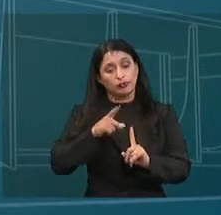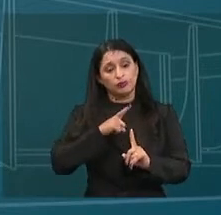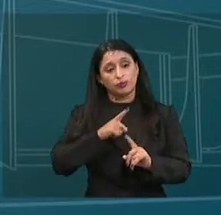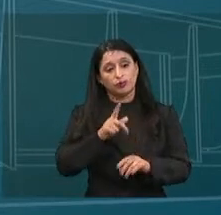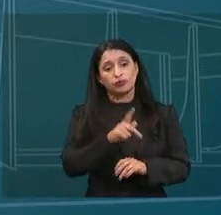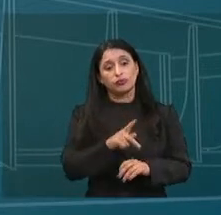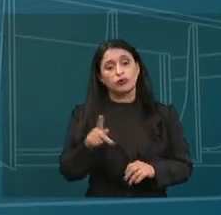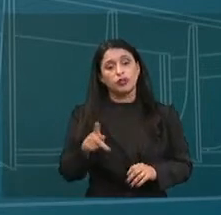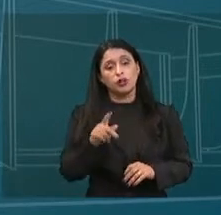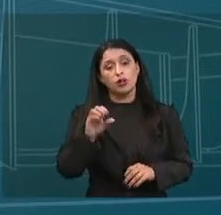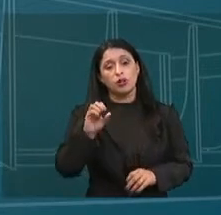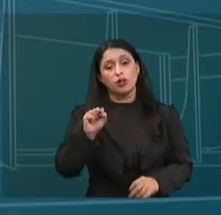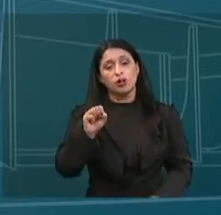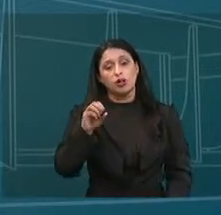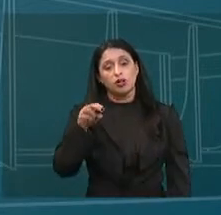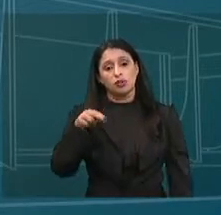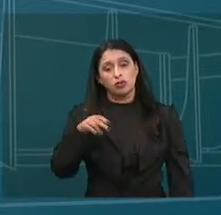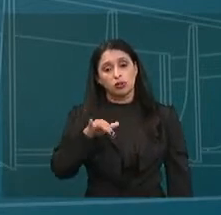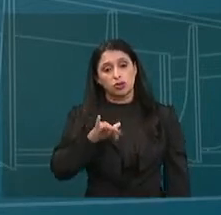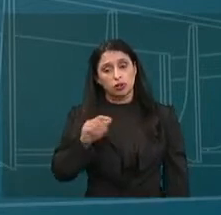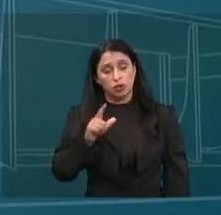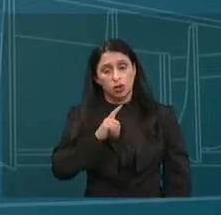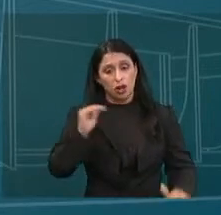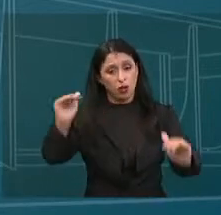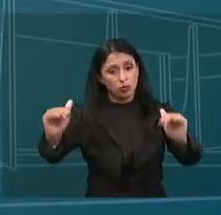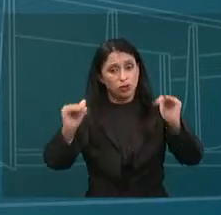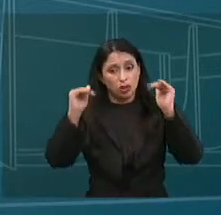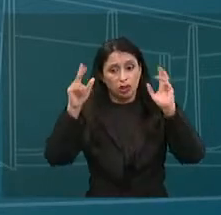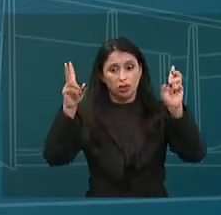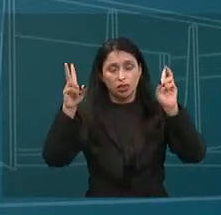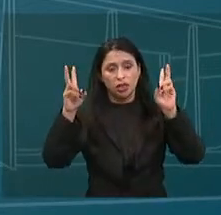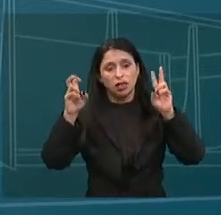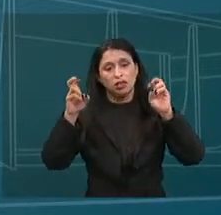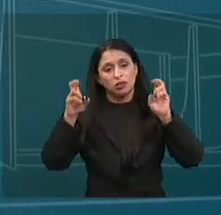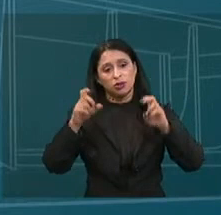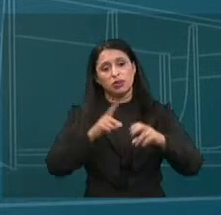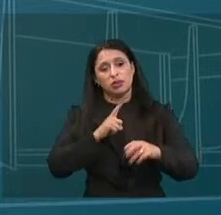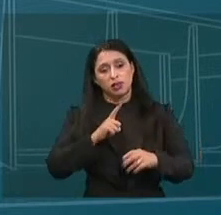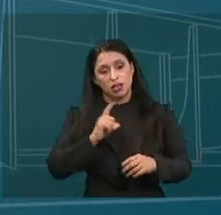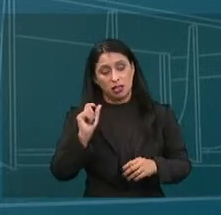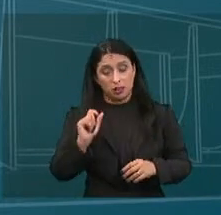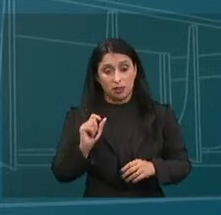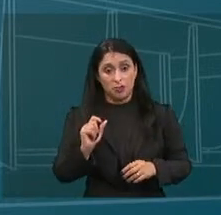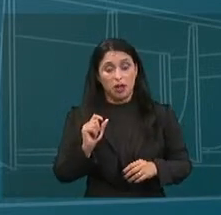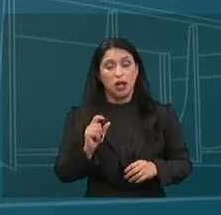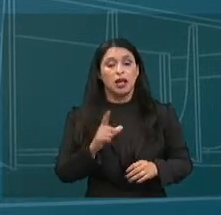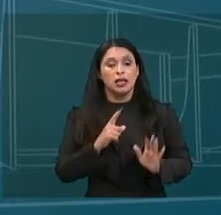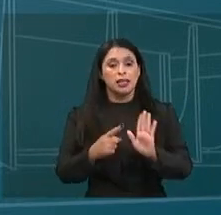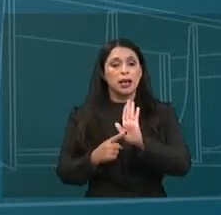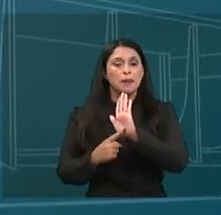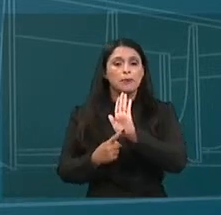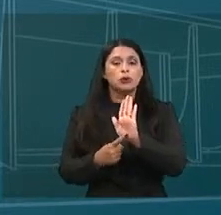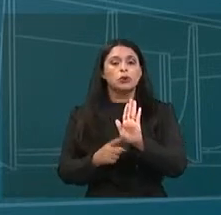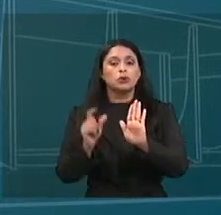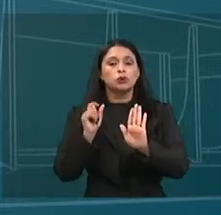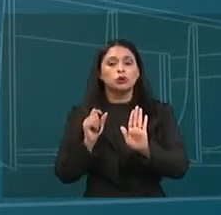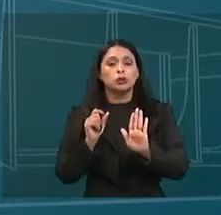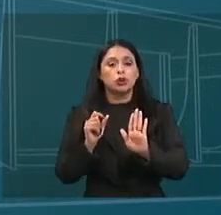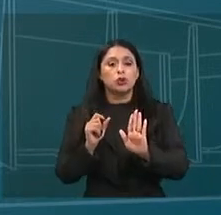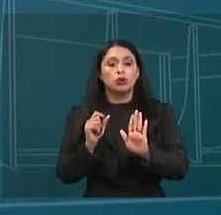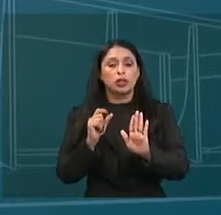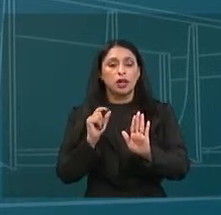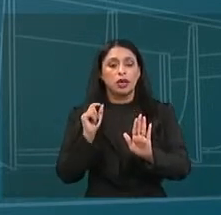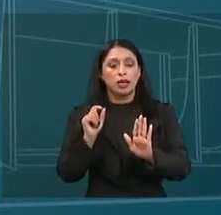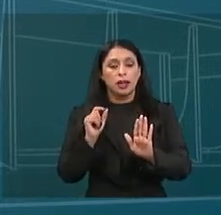pela professora Sônia Livingston, uma das maiores autoridades no tema da London School of Economics. E apresentada pela OCDE, que